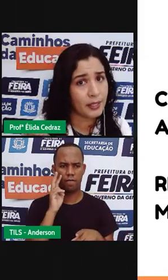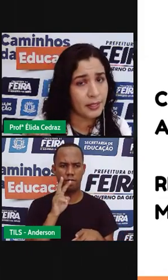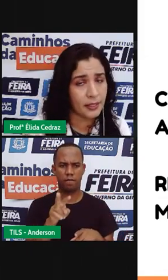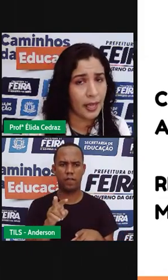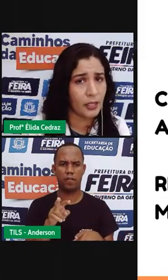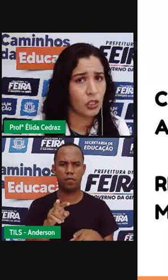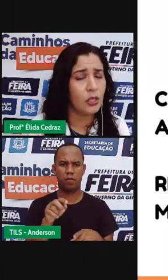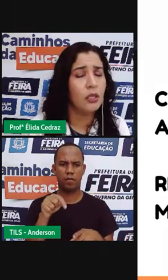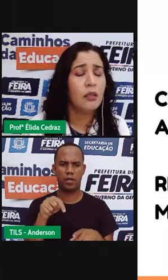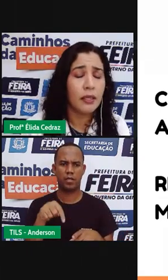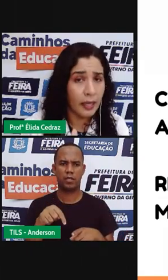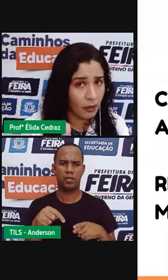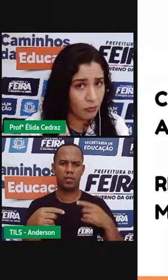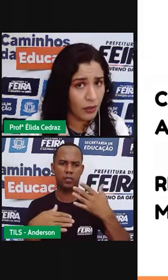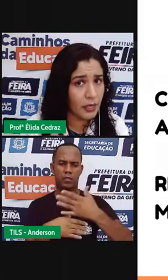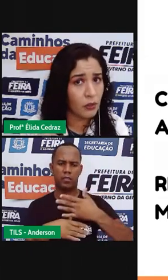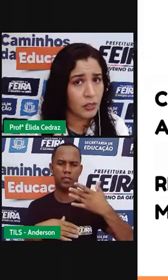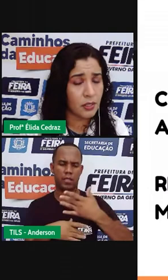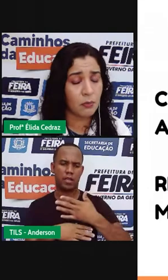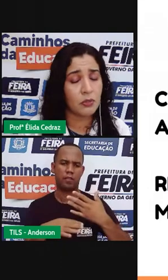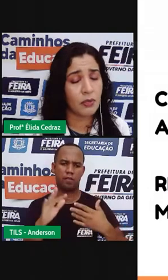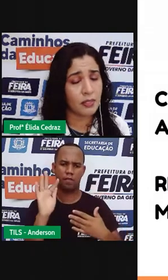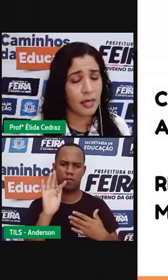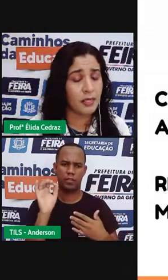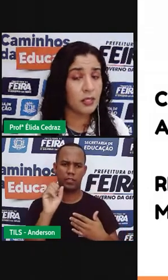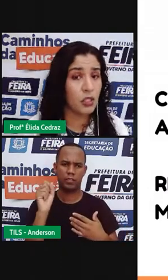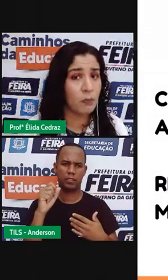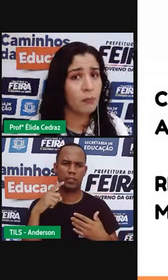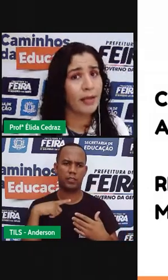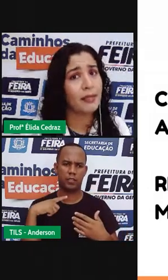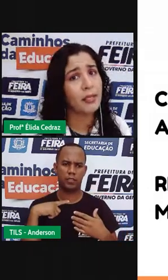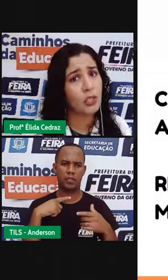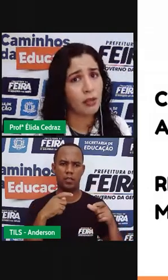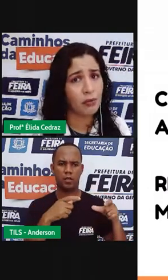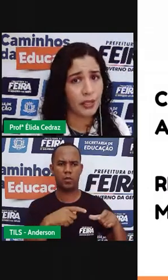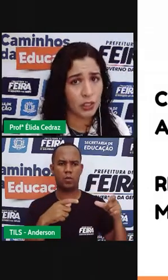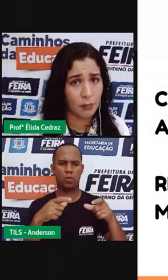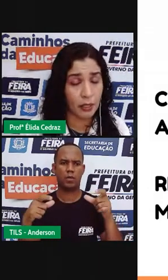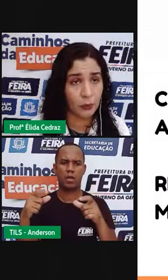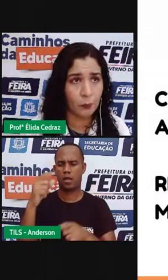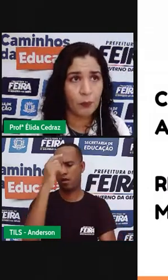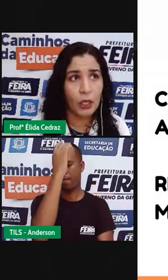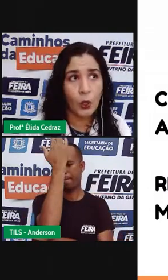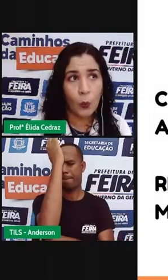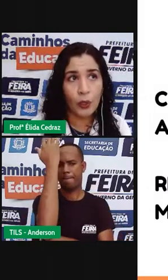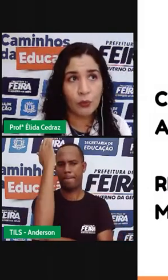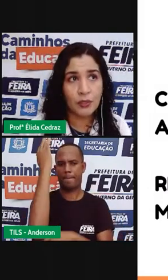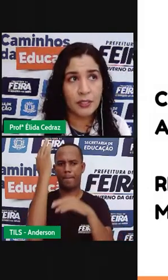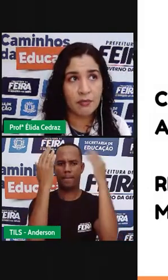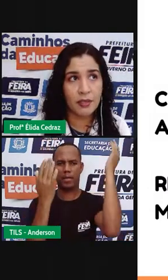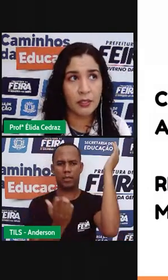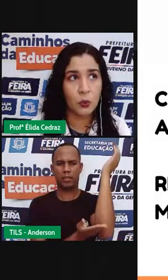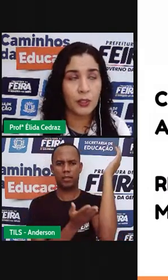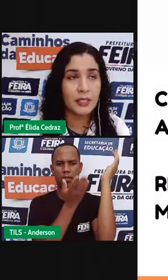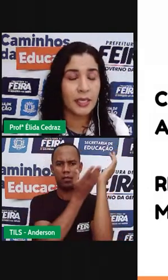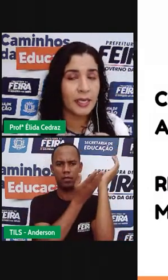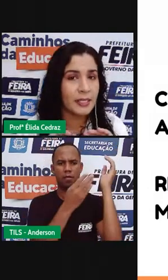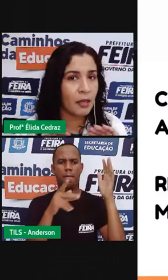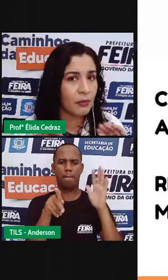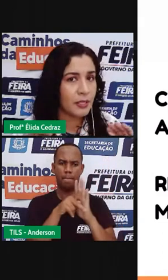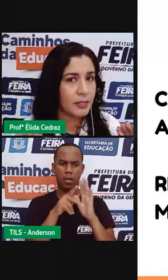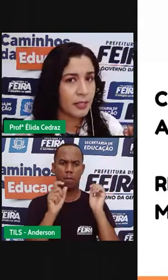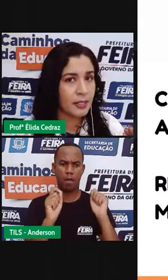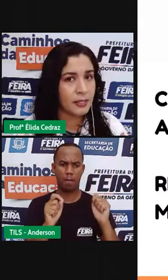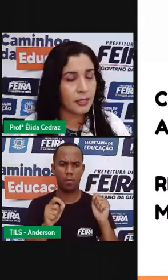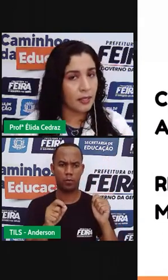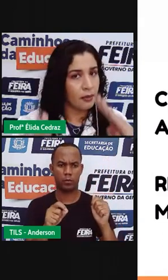aqui na cidade em ter a nossa linha de uma área de madeira de reclorestamento quando você vê todas aquelas